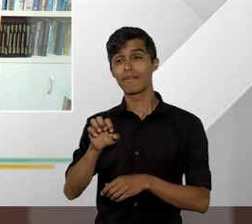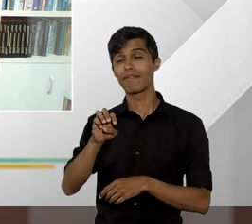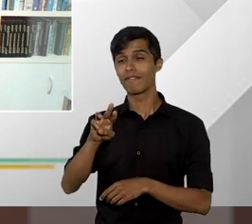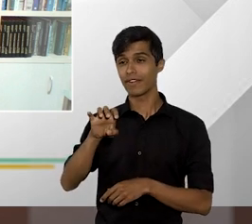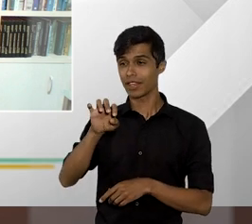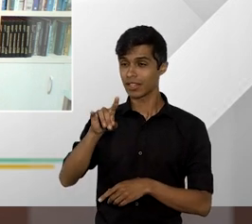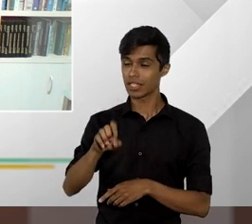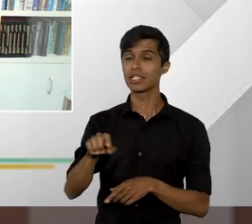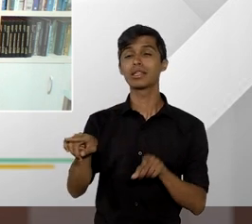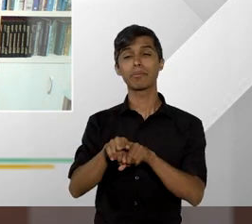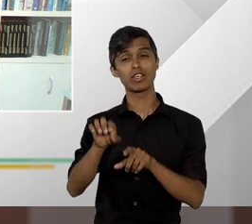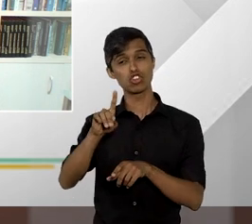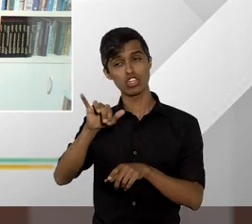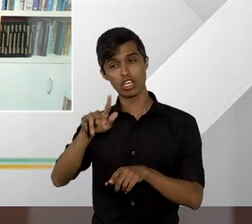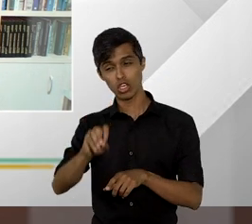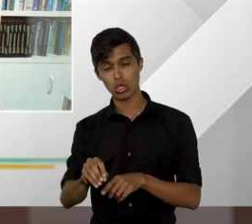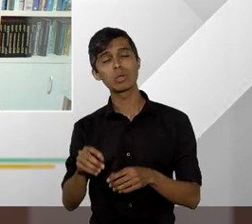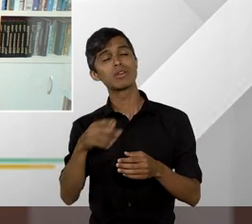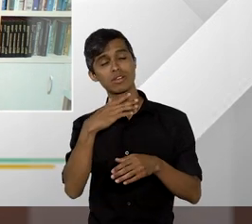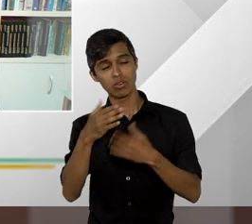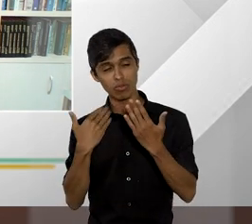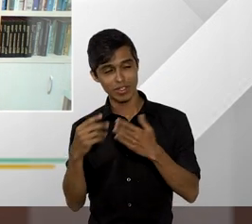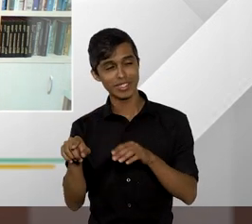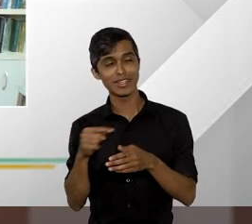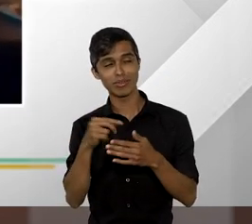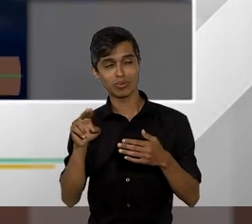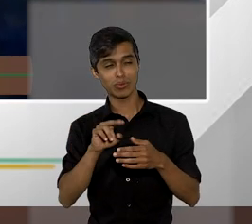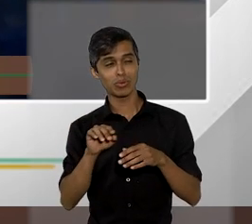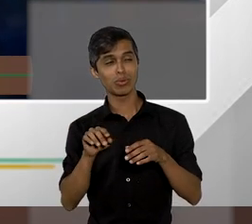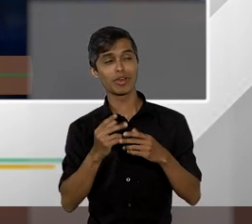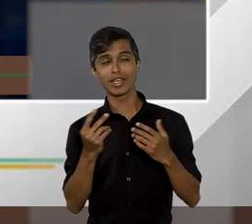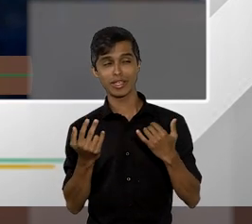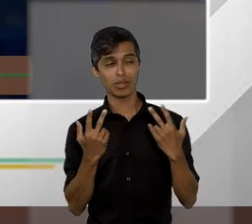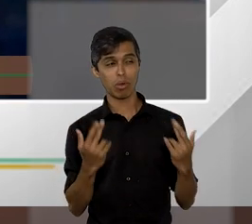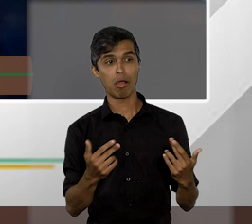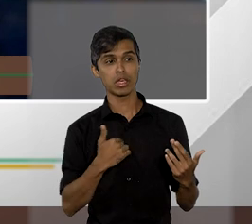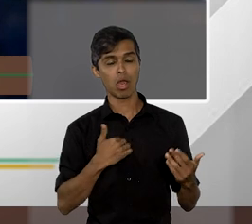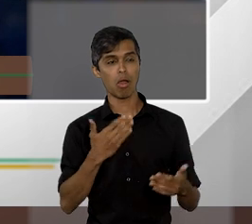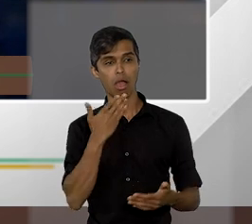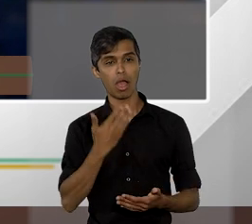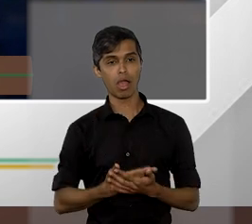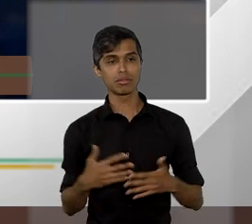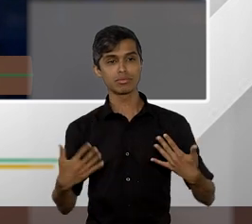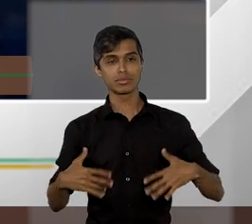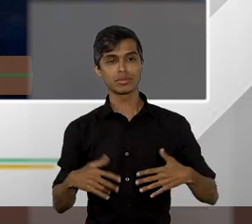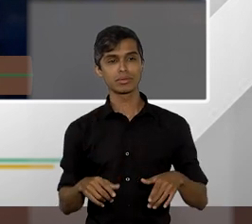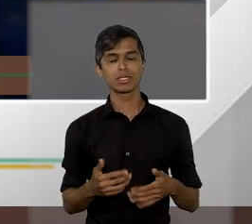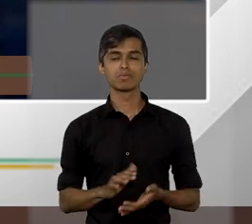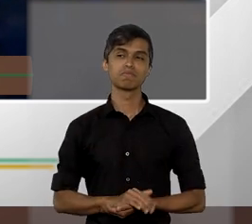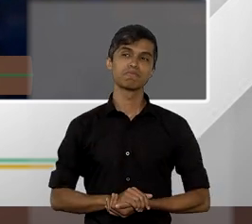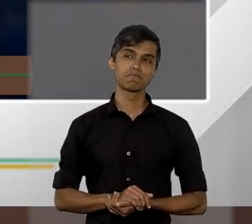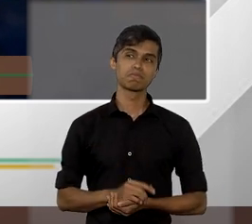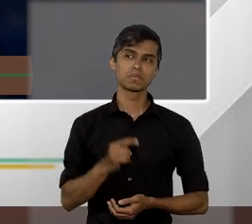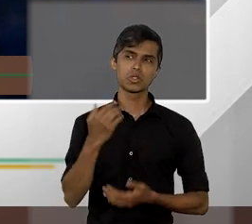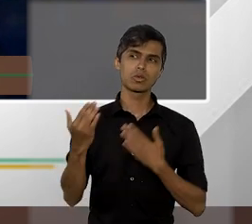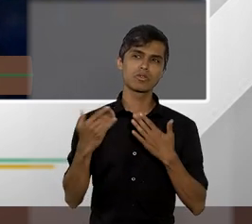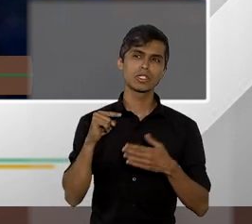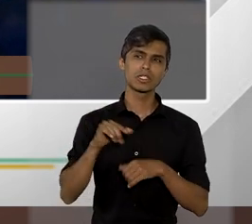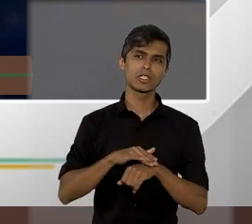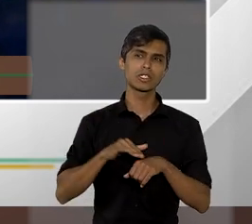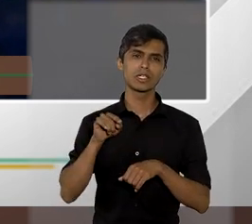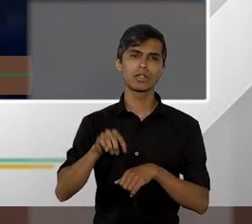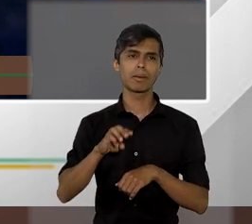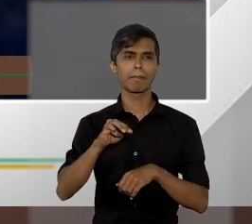Mitigero a respeito desse tema eu os ouvi e fiquei impressionado com esse tipo também com o Marquiori esse